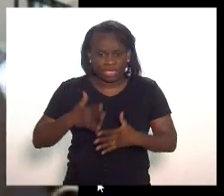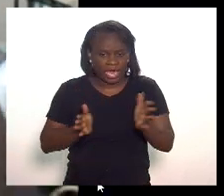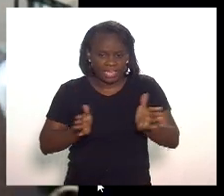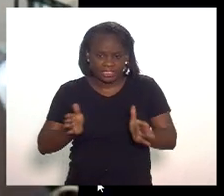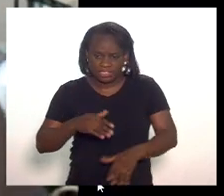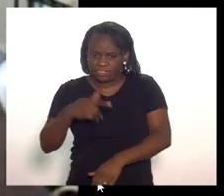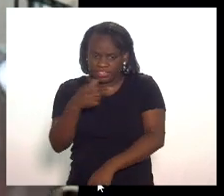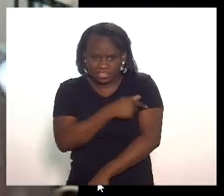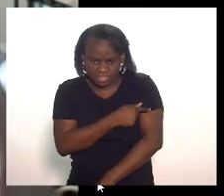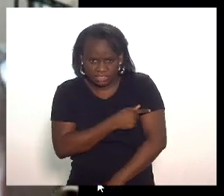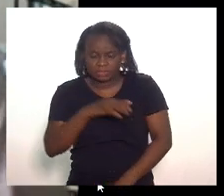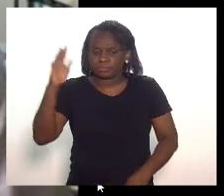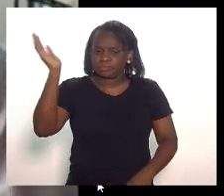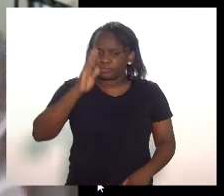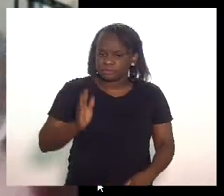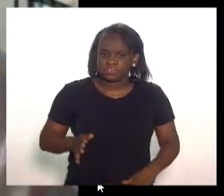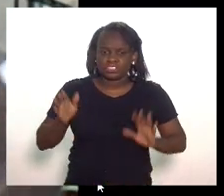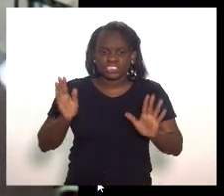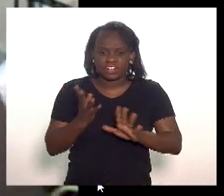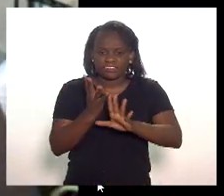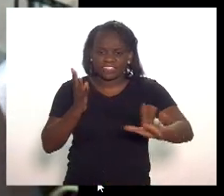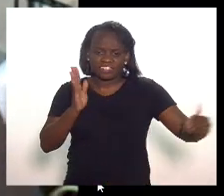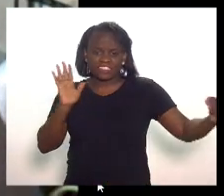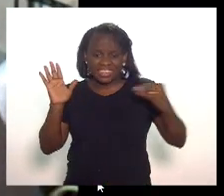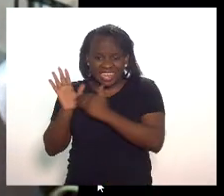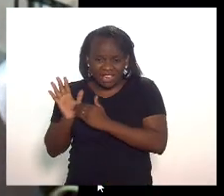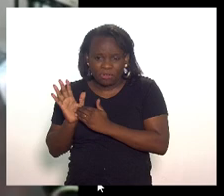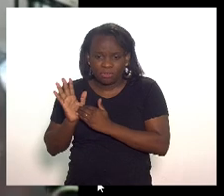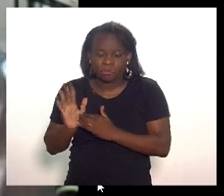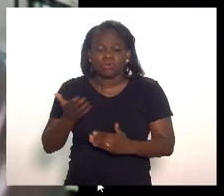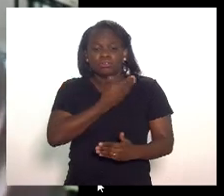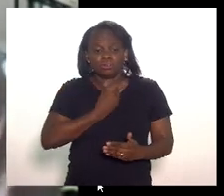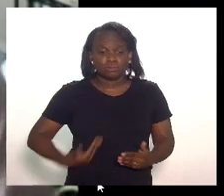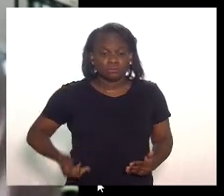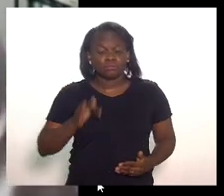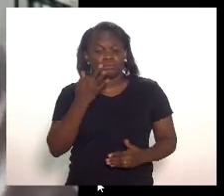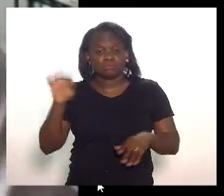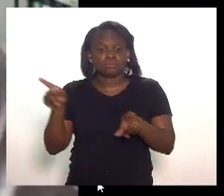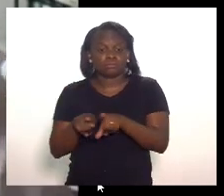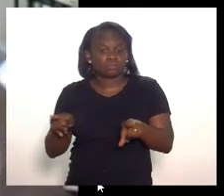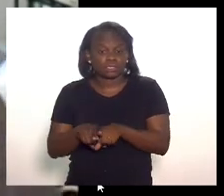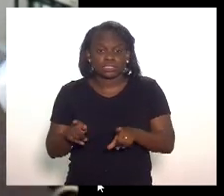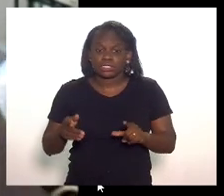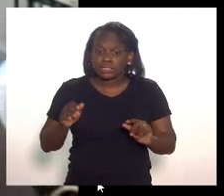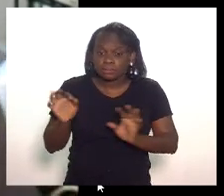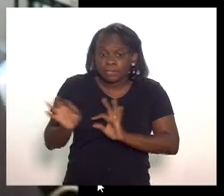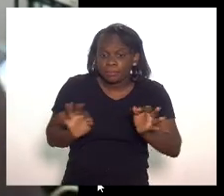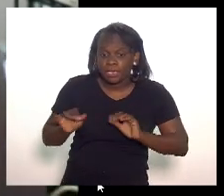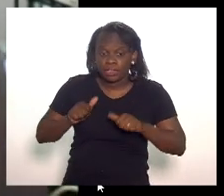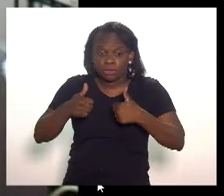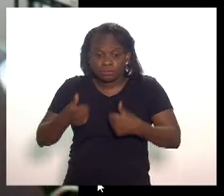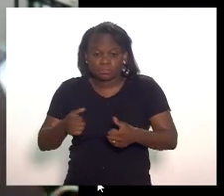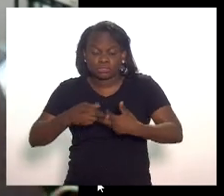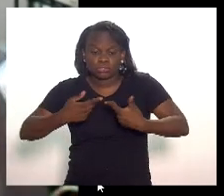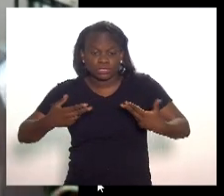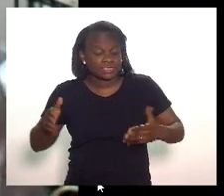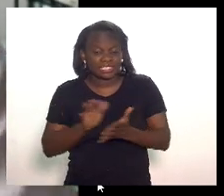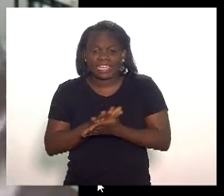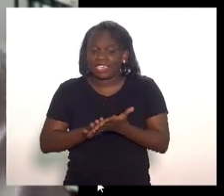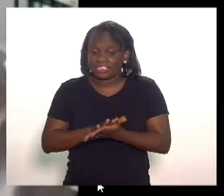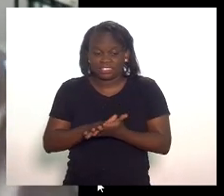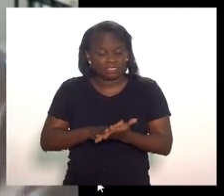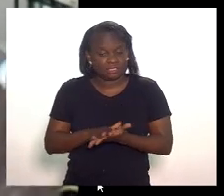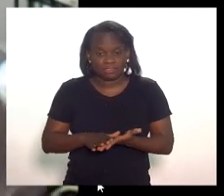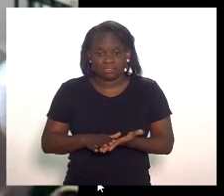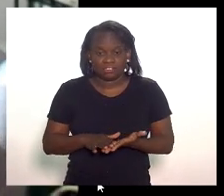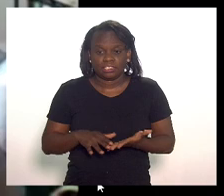vacinação o Brasil ficou para o final da fila e o governo federal também não toma as medidas que poderia tomar de